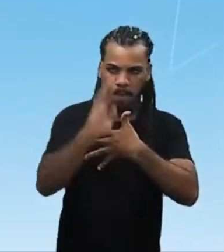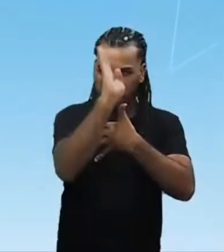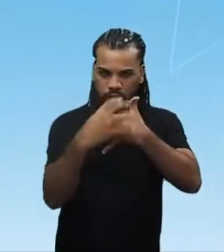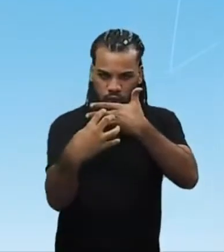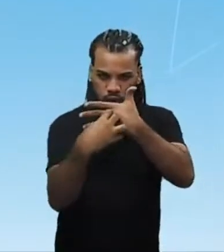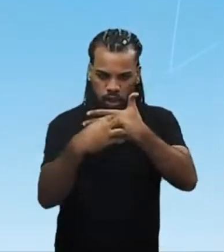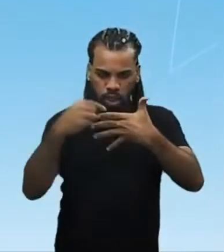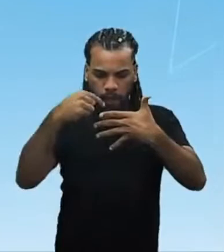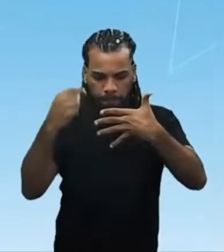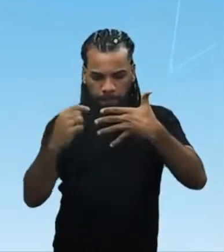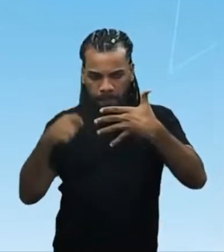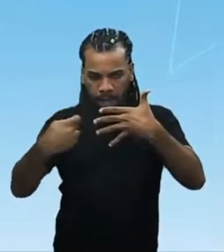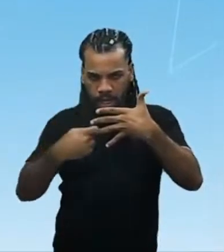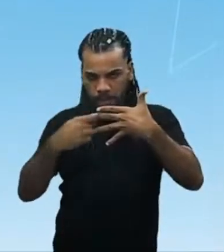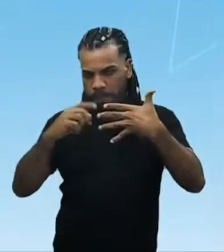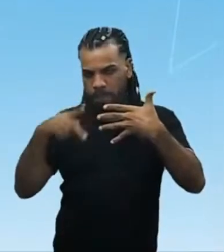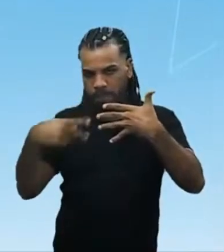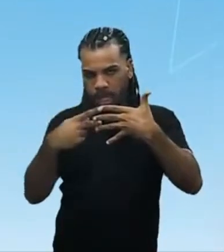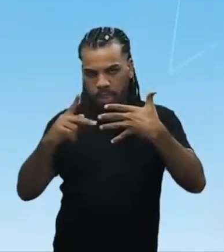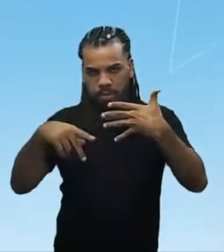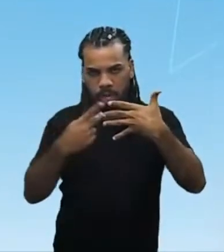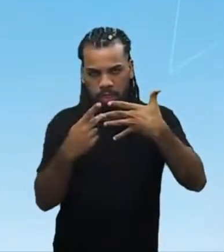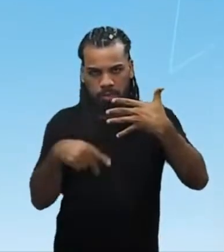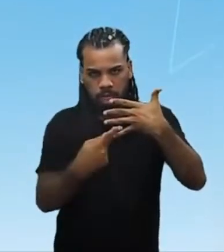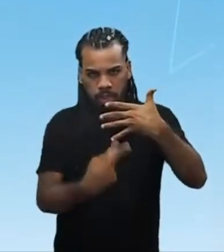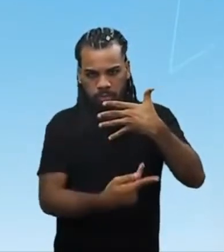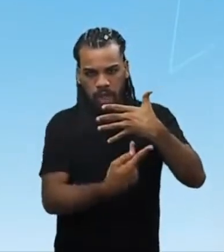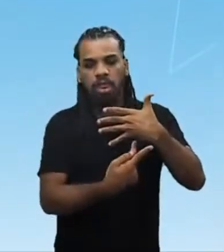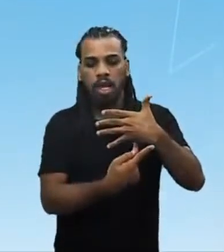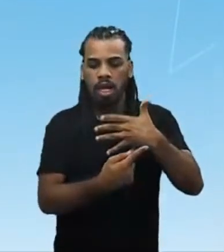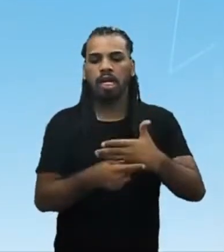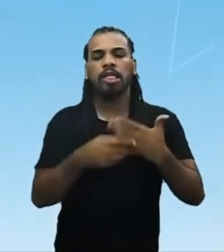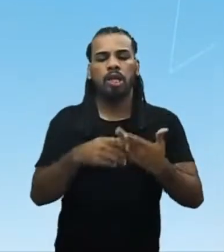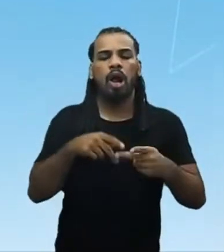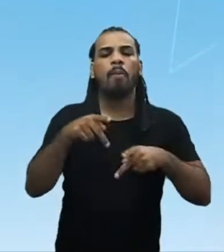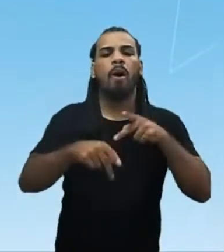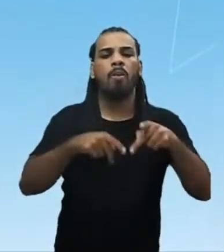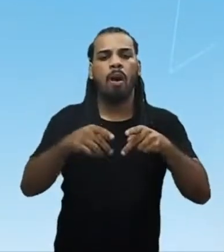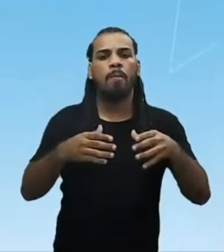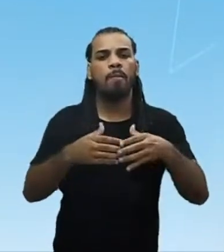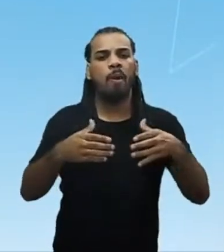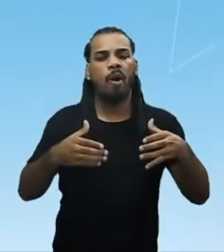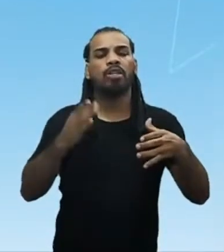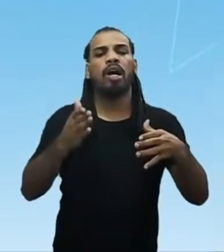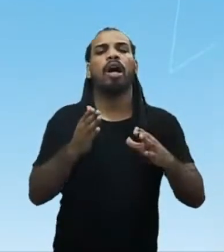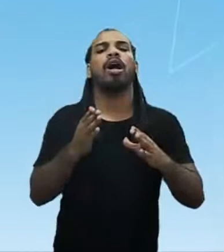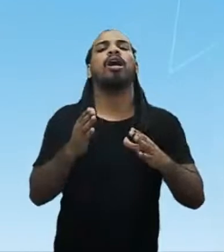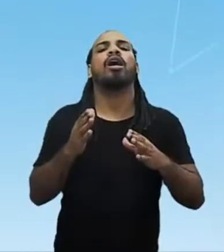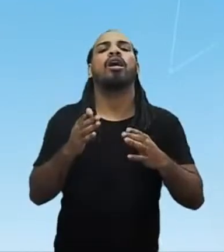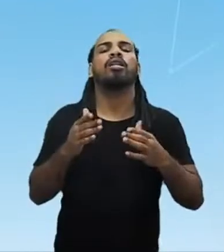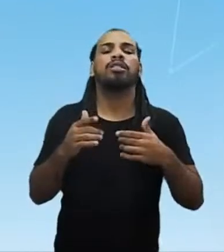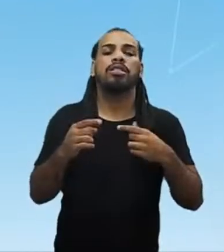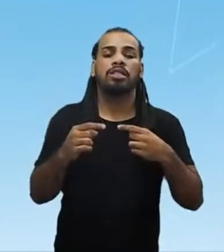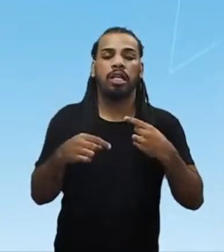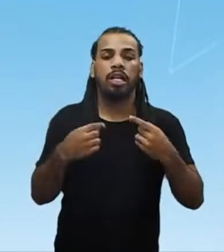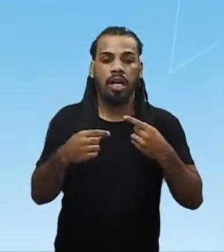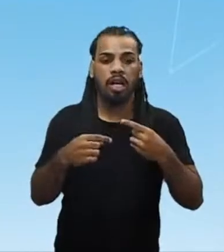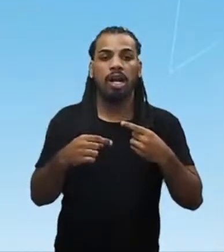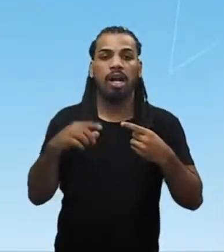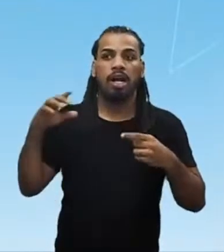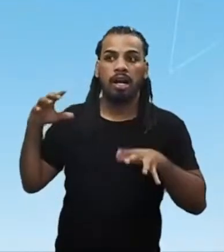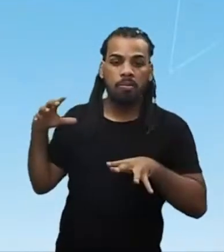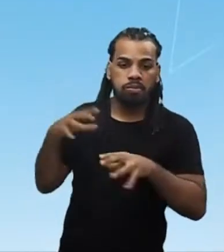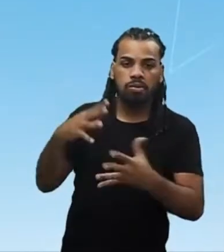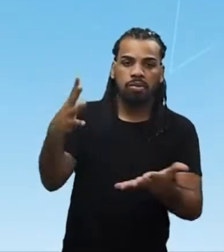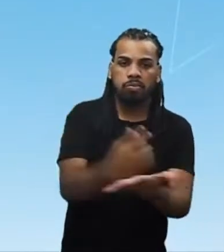império. Isso a gente está vendo as civilizações pré-colombianas que depois foram dominadas e